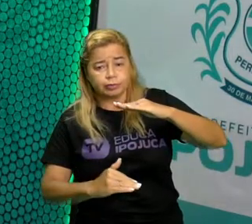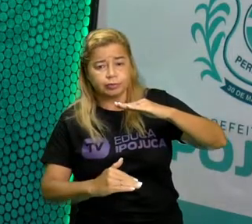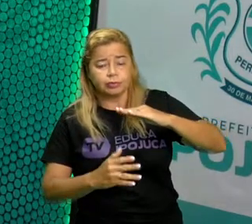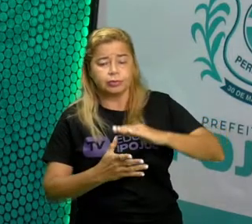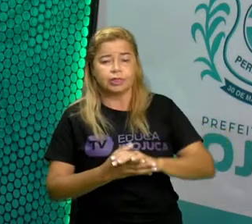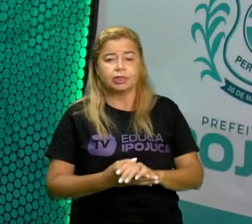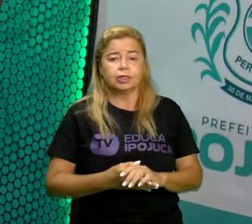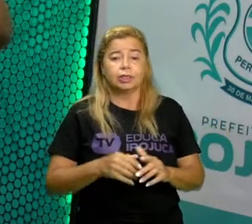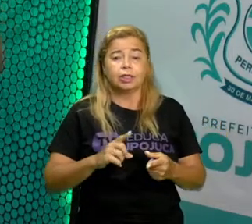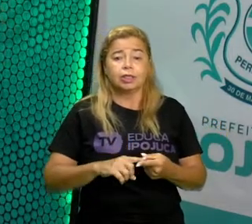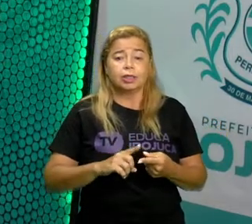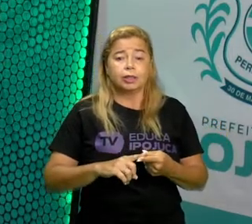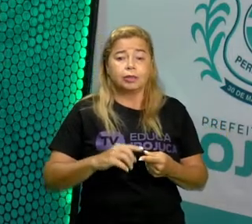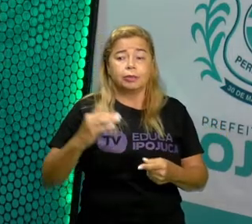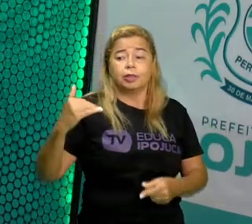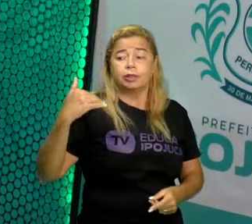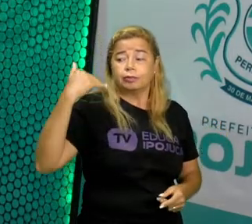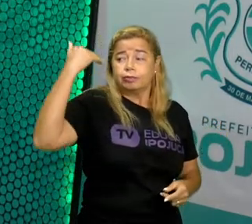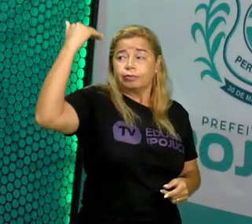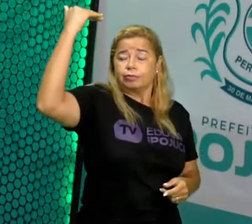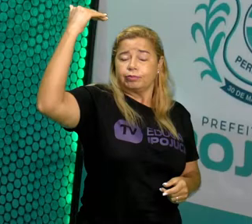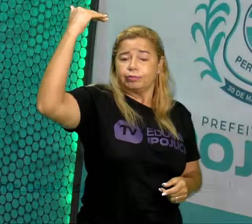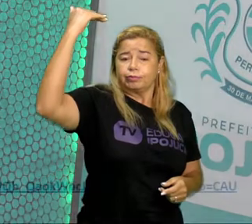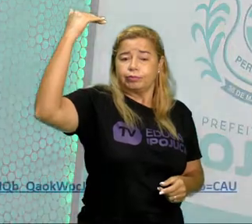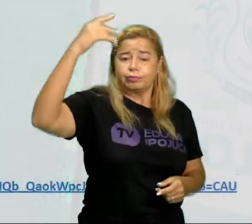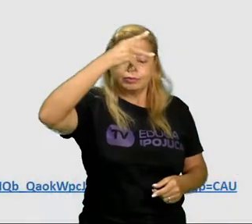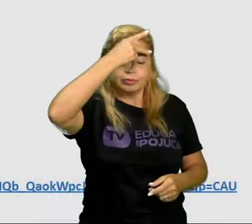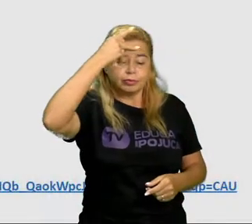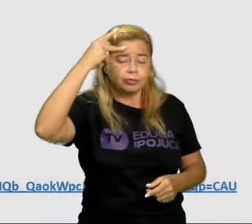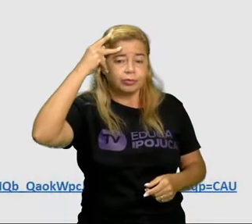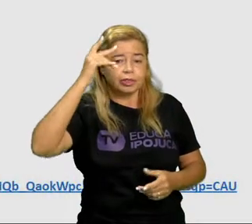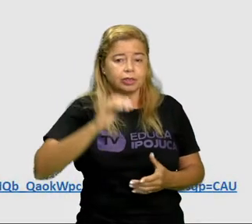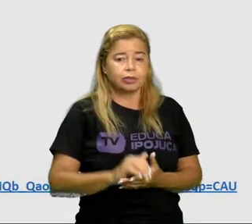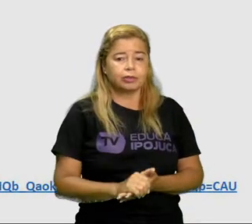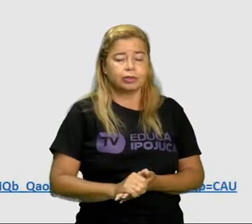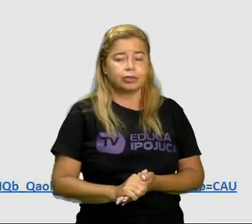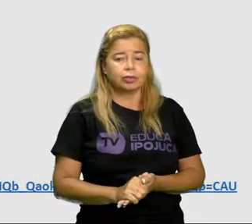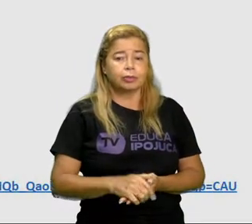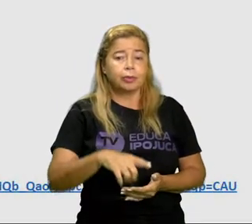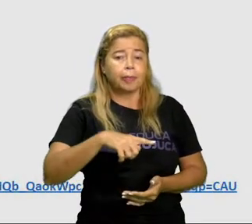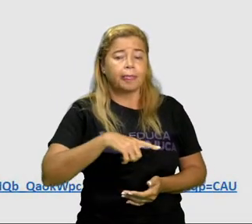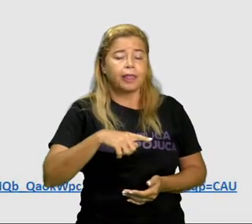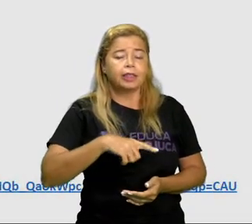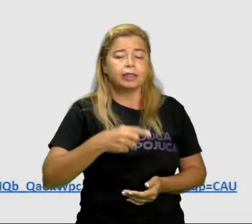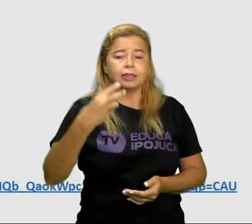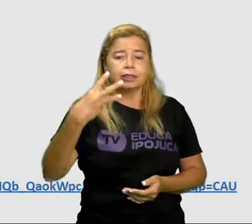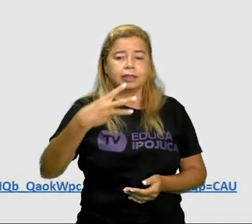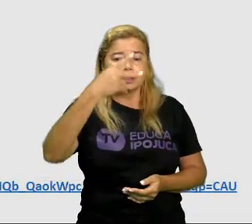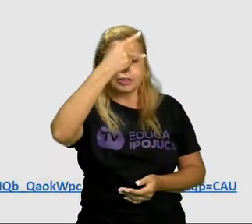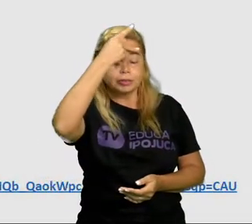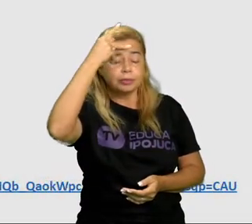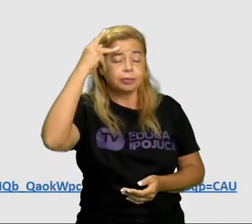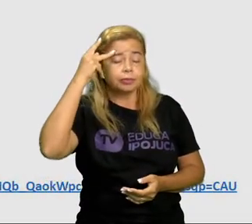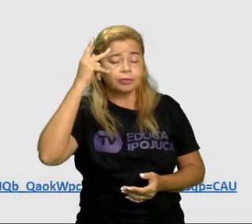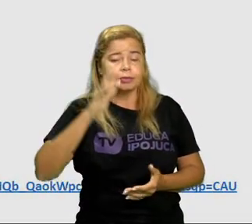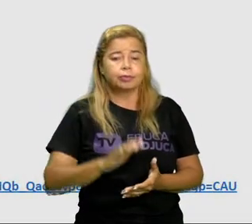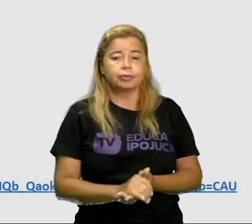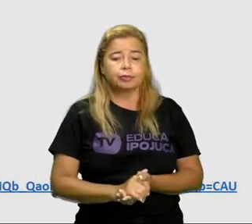altura das pessoas. E aí, ó, temos três pessoas, né? Três